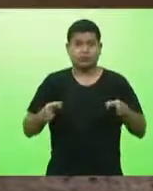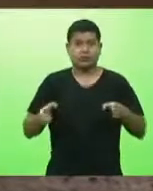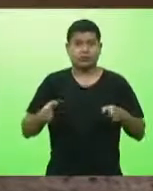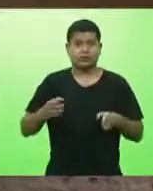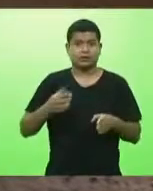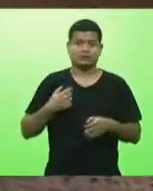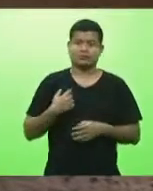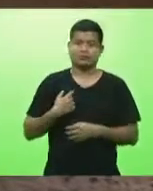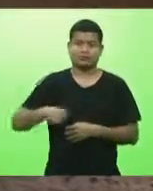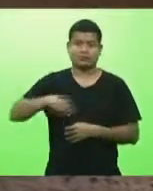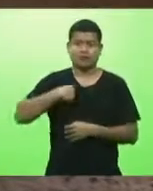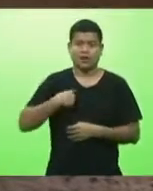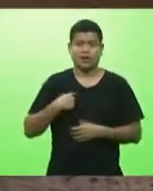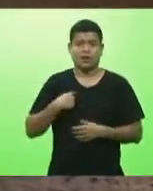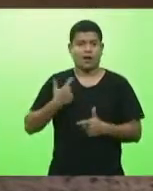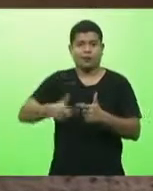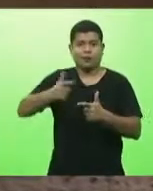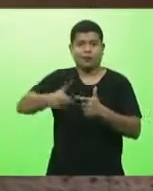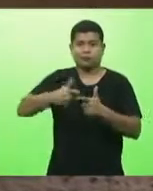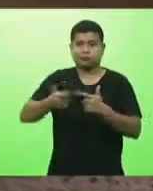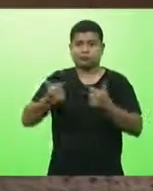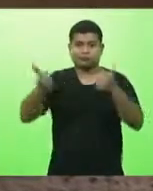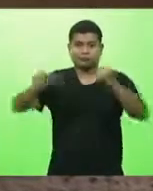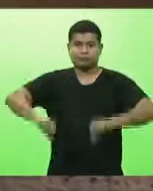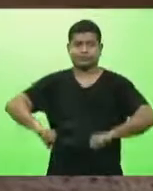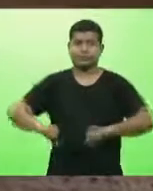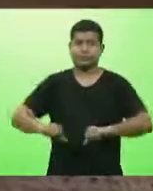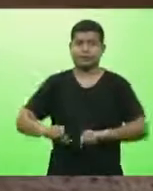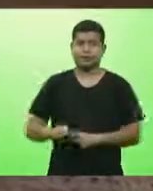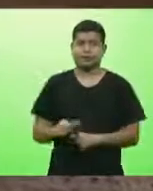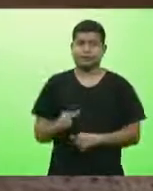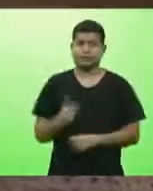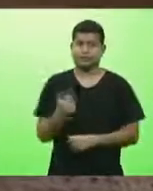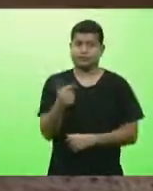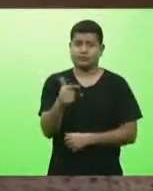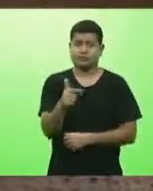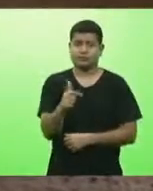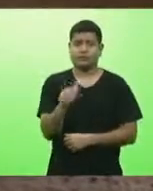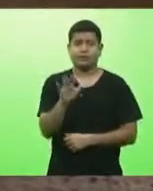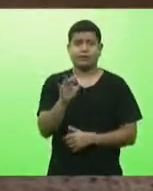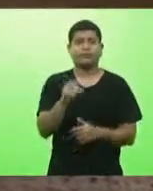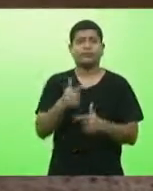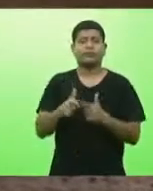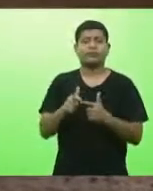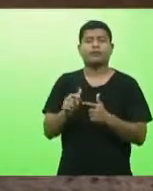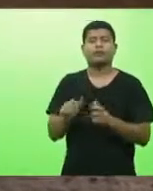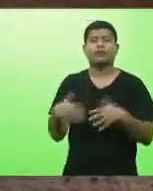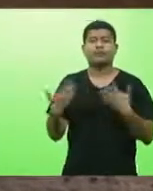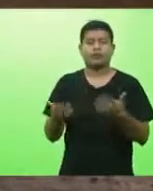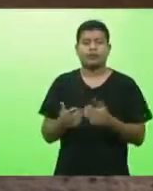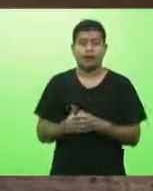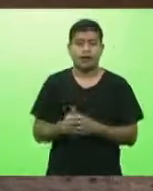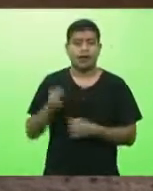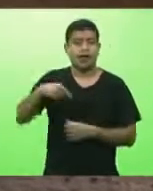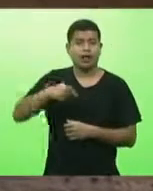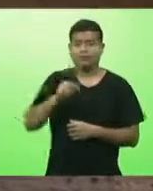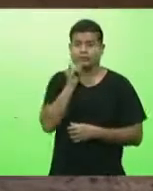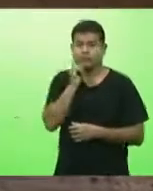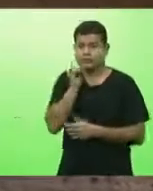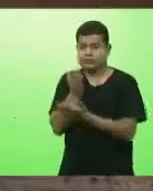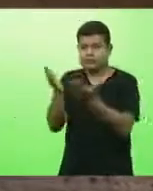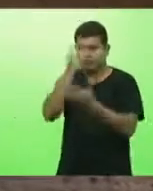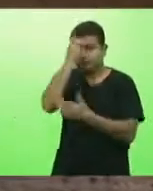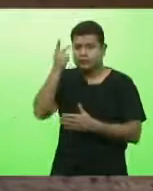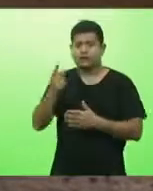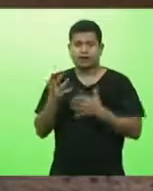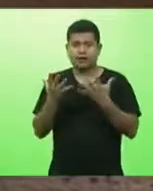nessa situação o problema é que quem obedece deputado sargento Lima que são